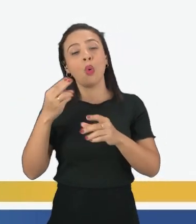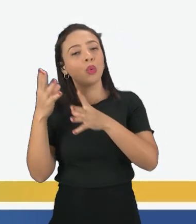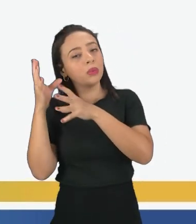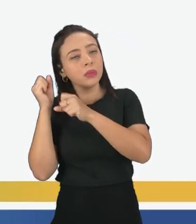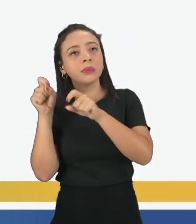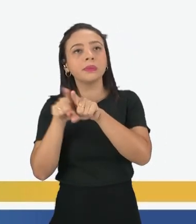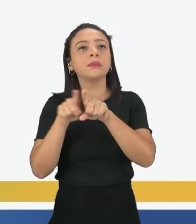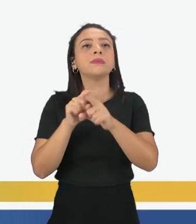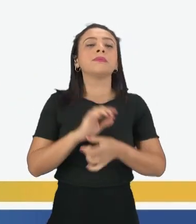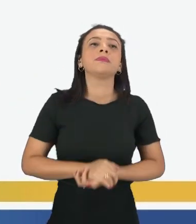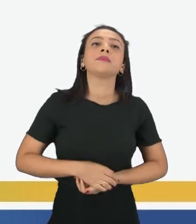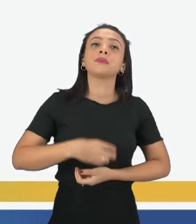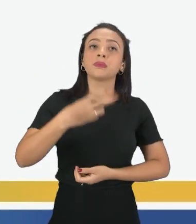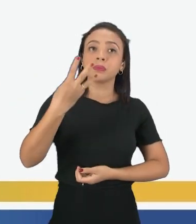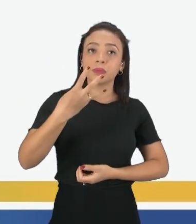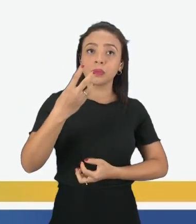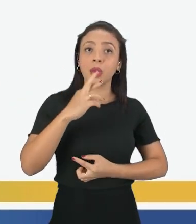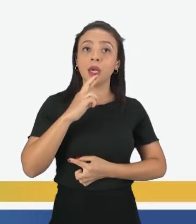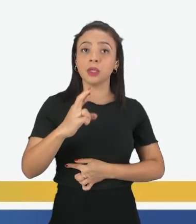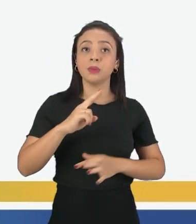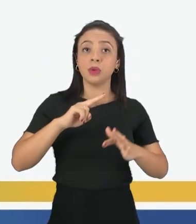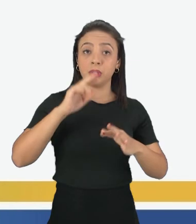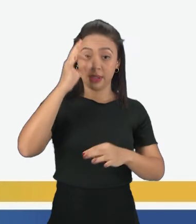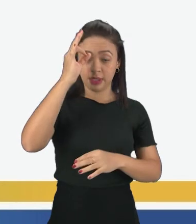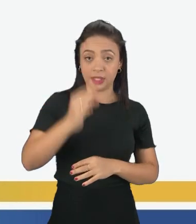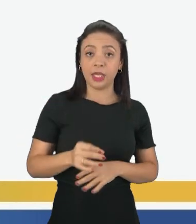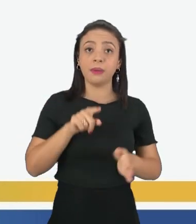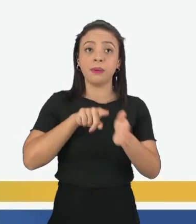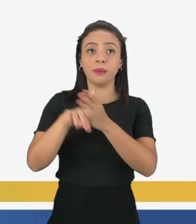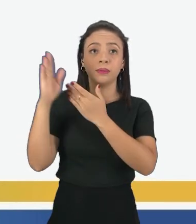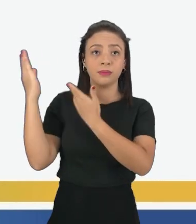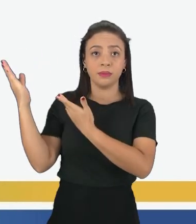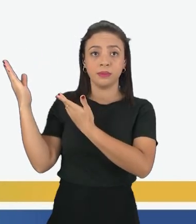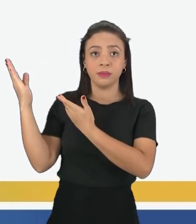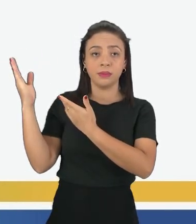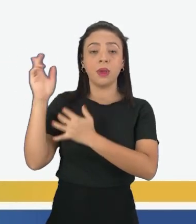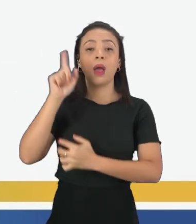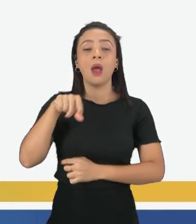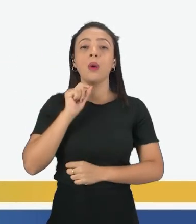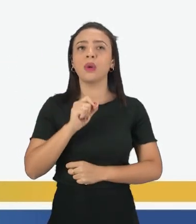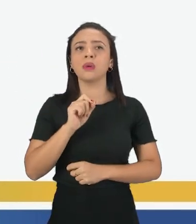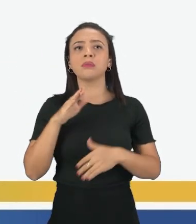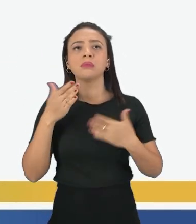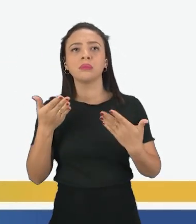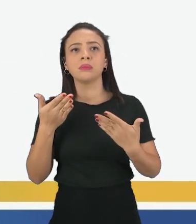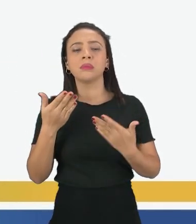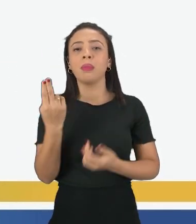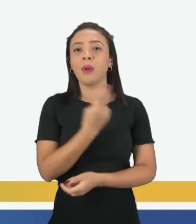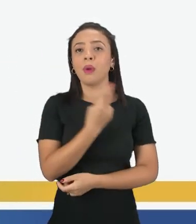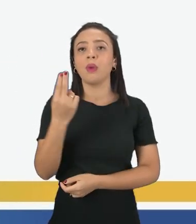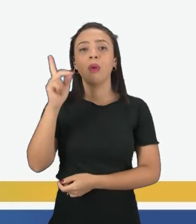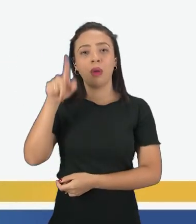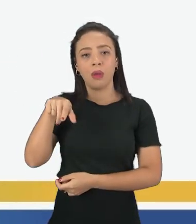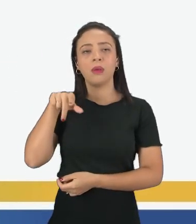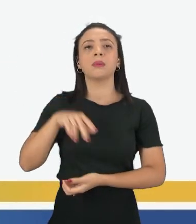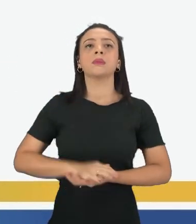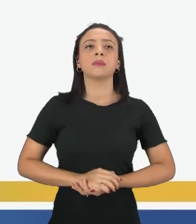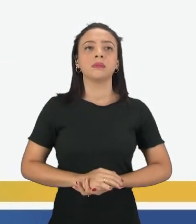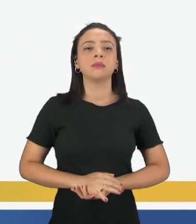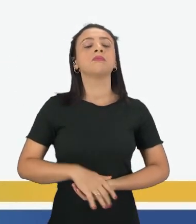A terceira diz, a resposta correta para a pergunta what your name é my name is.